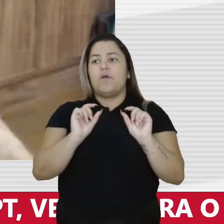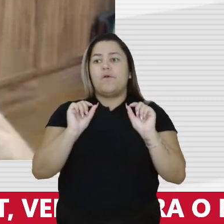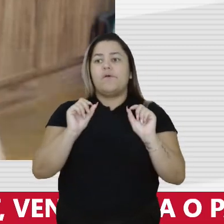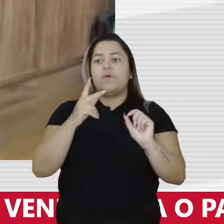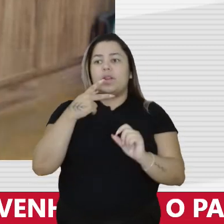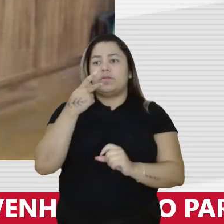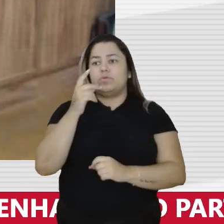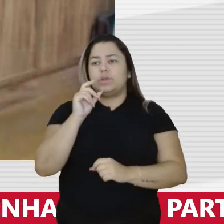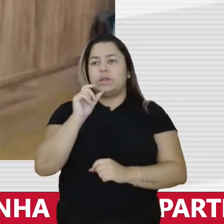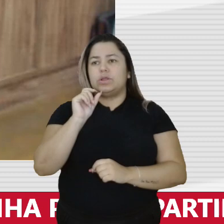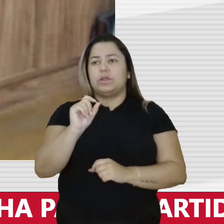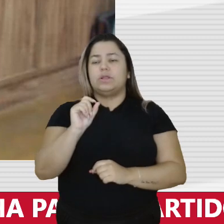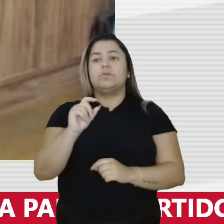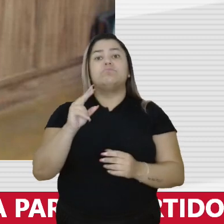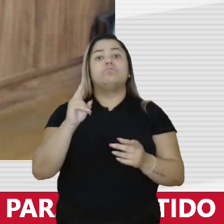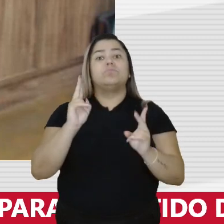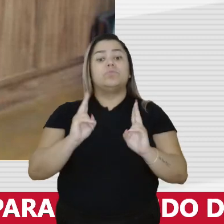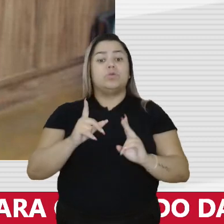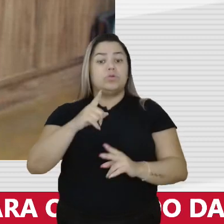que nós tivemos